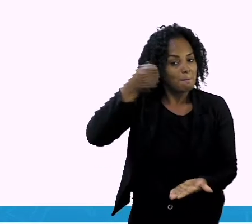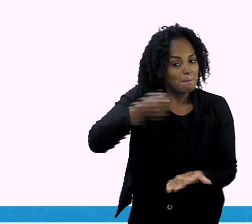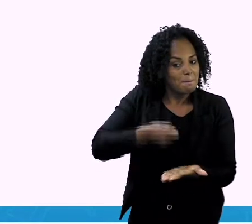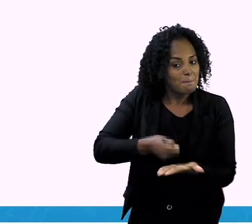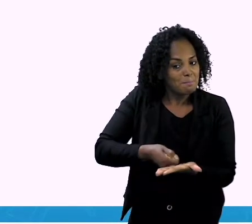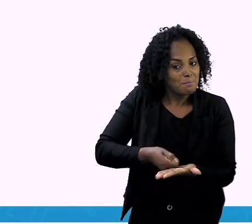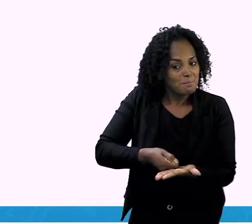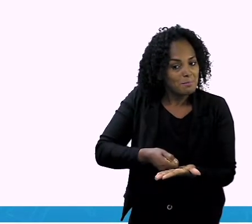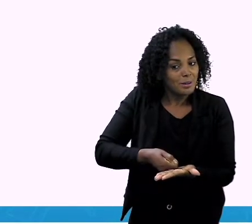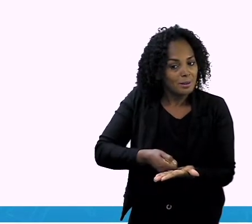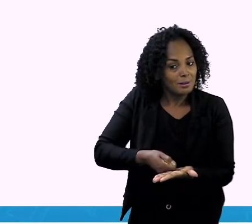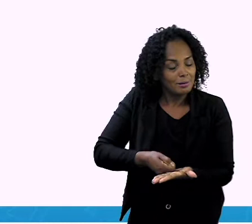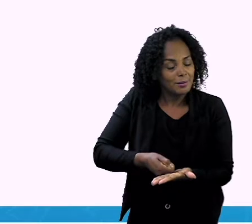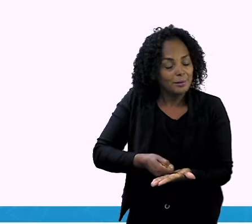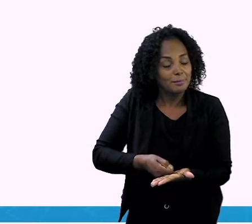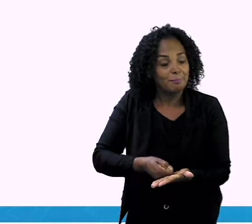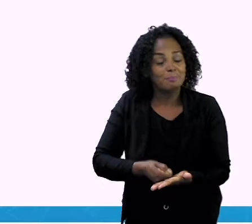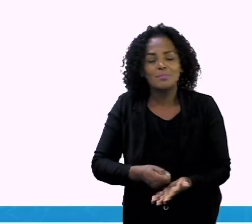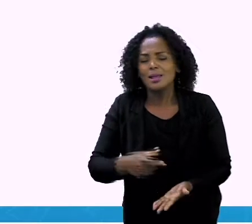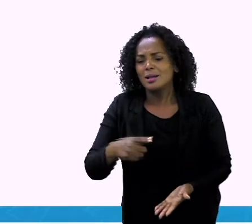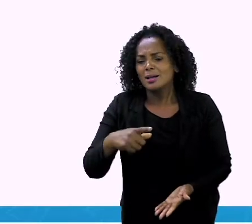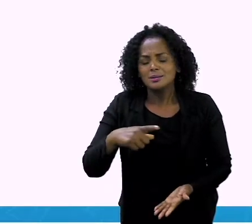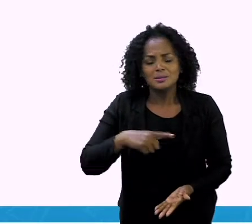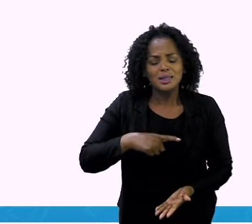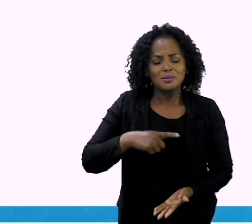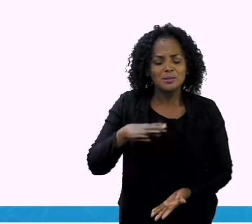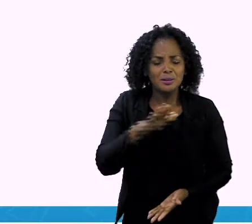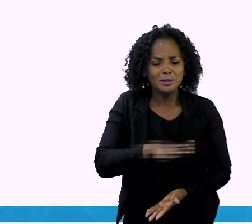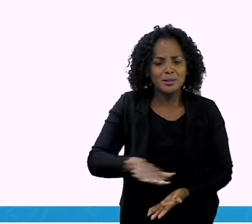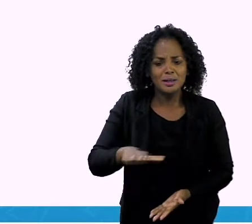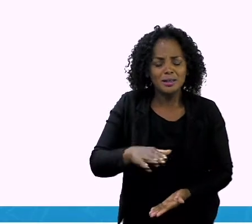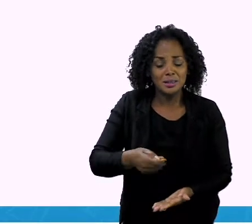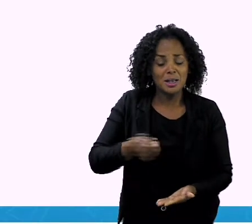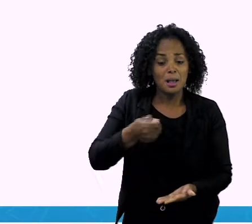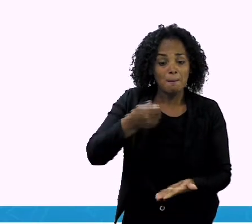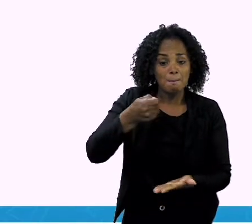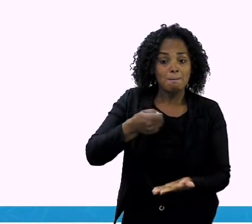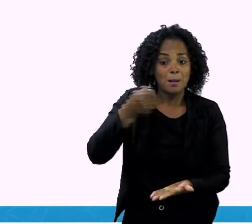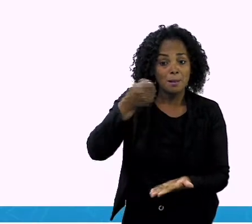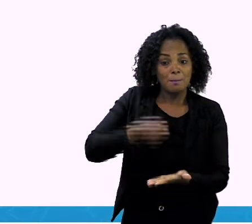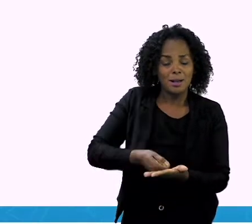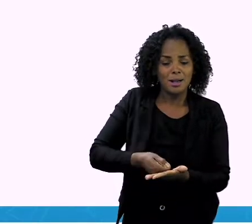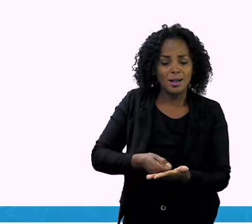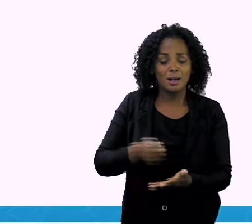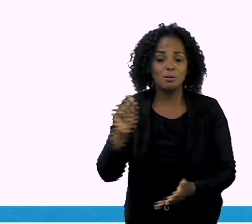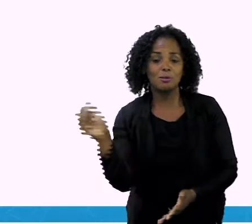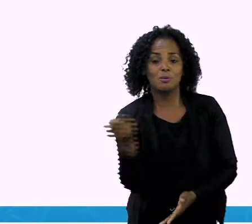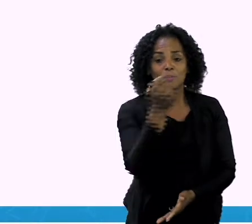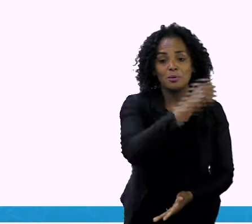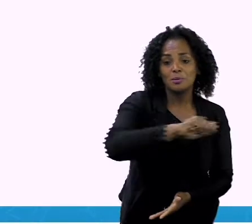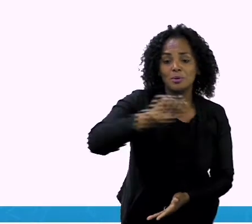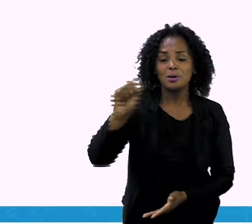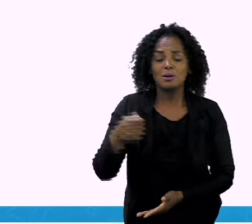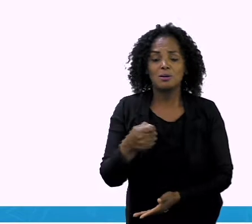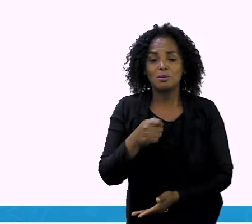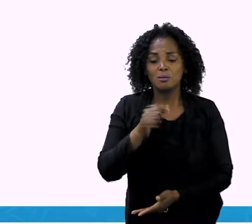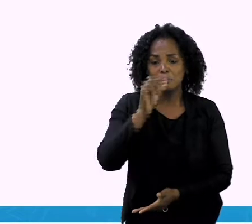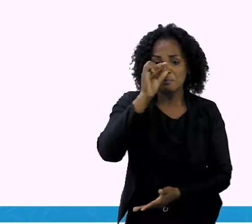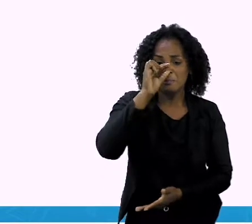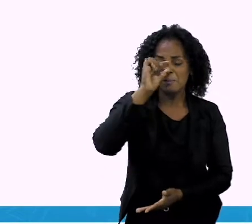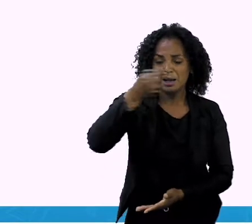Teve gente que queria pagar com raquete de ping-pong. Com papagaio de papel.